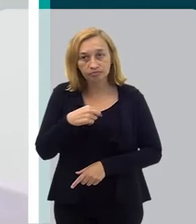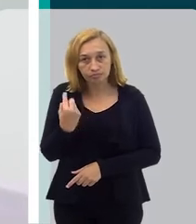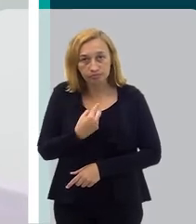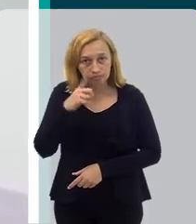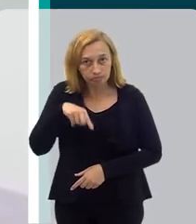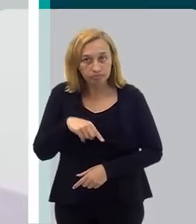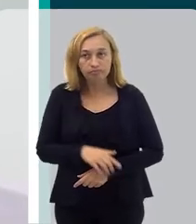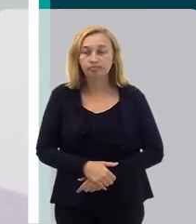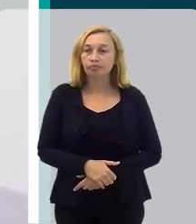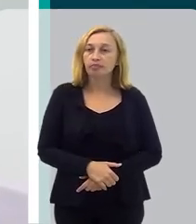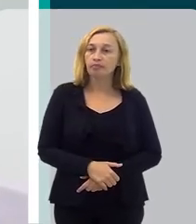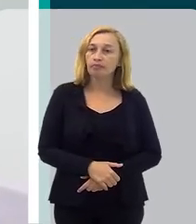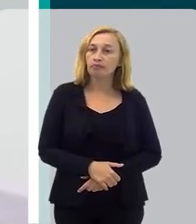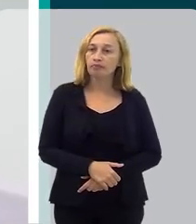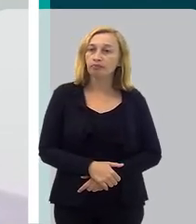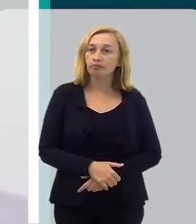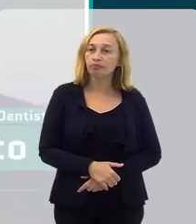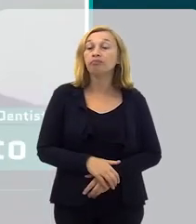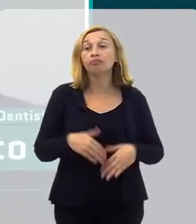nosso.